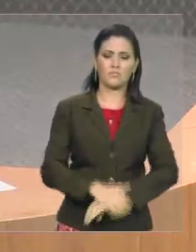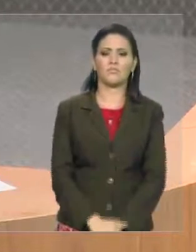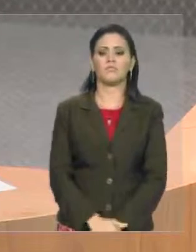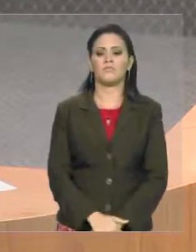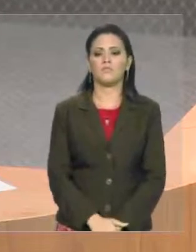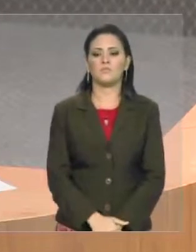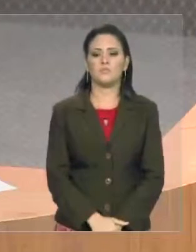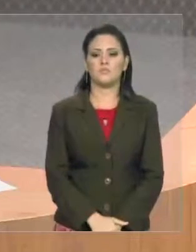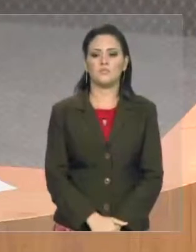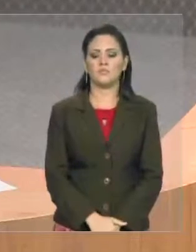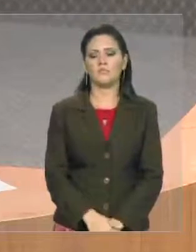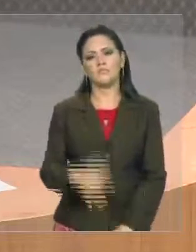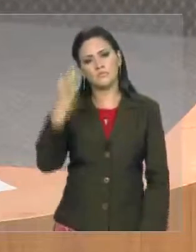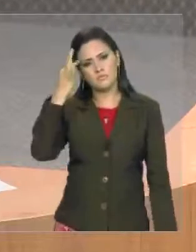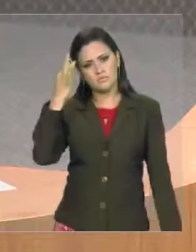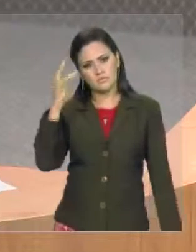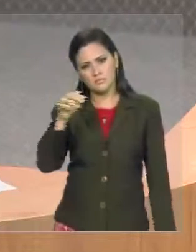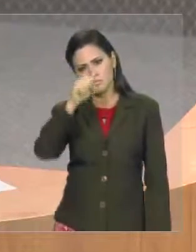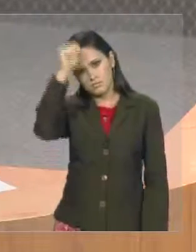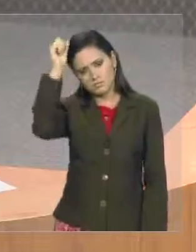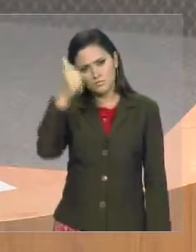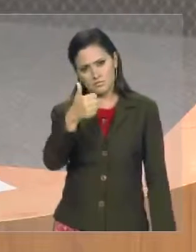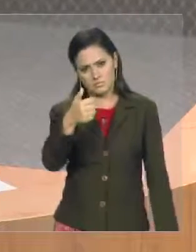O filósofo do século XVII, ele diz,